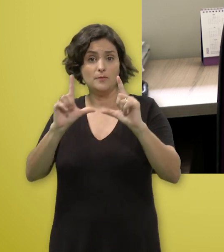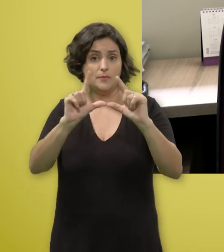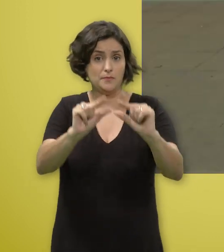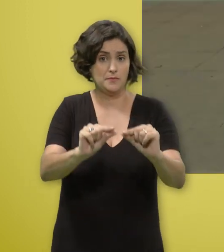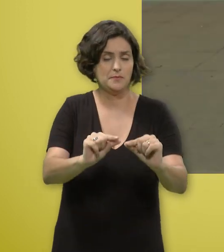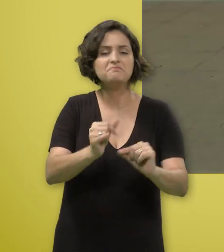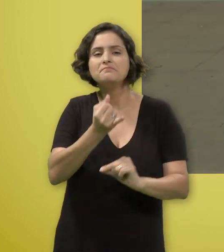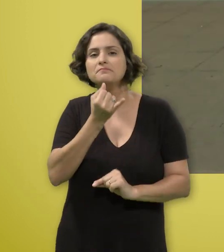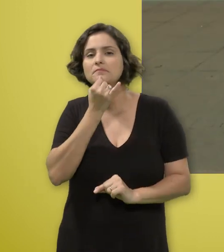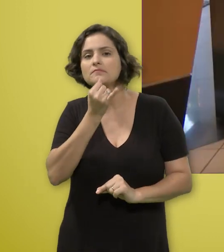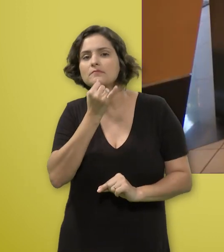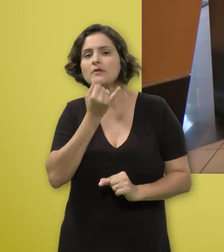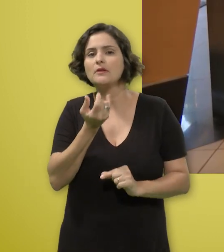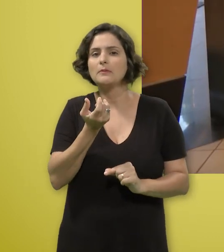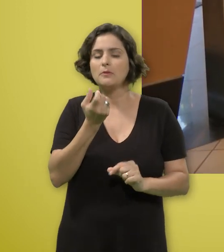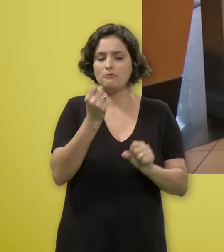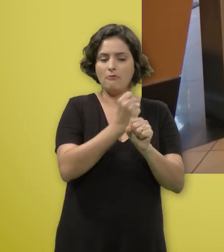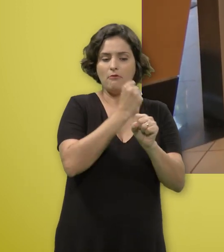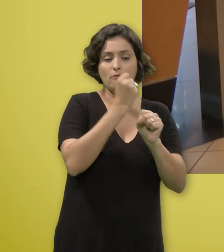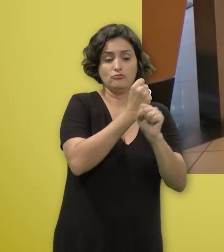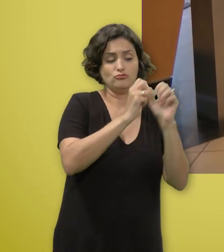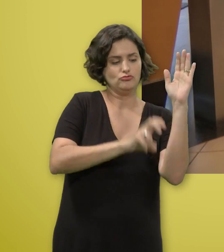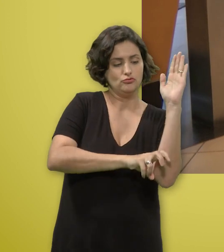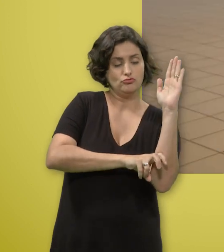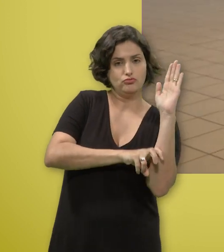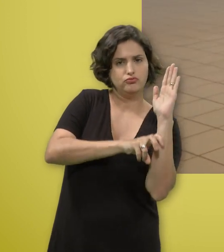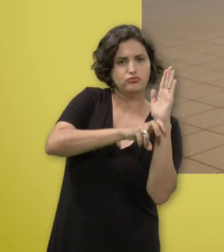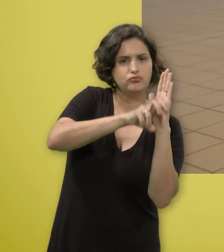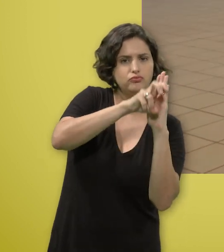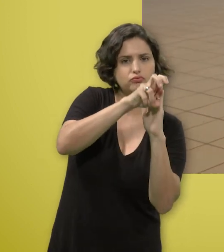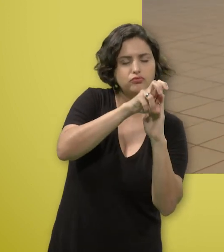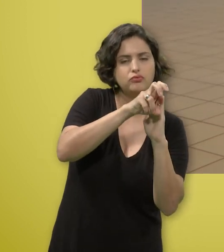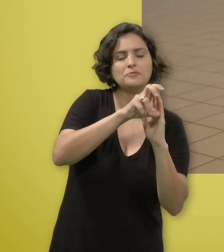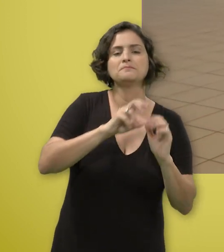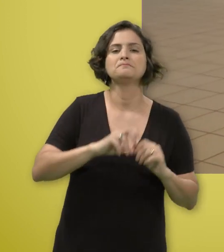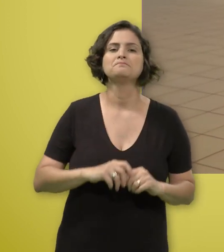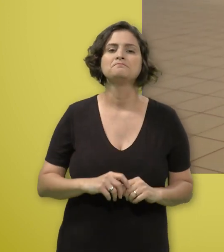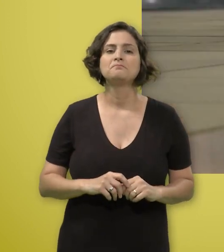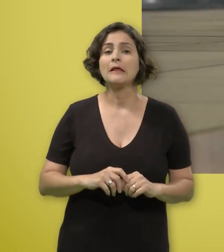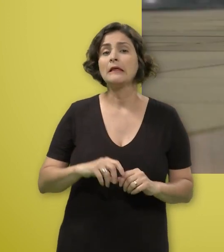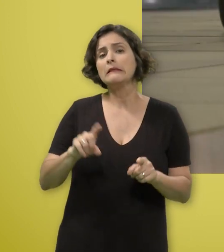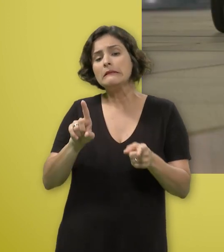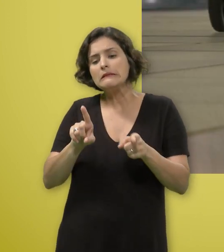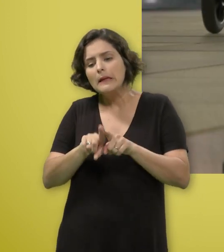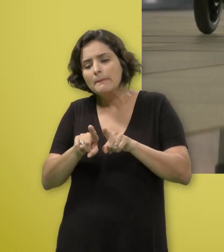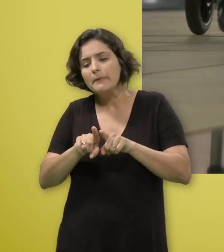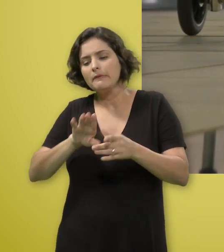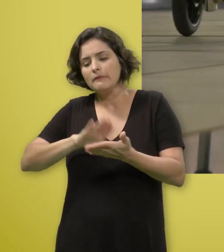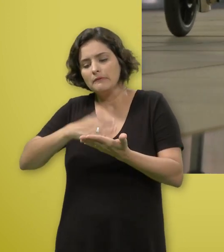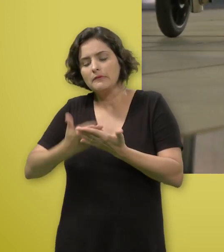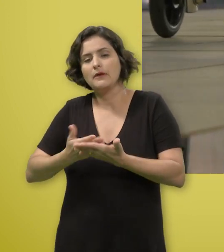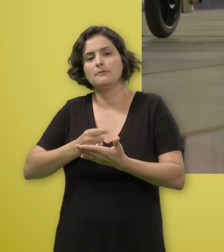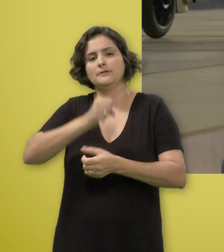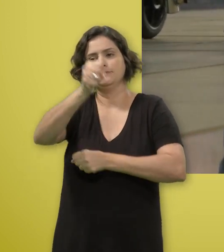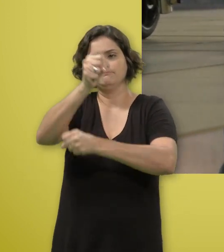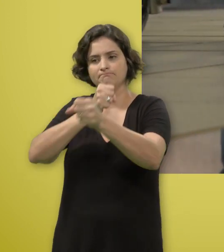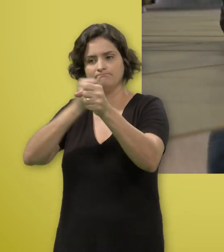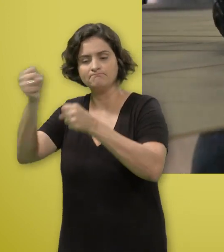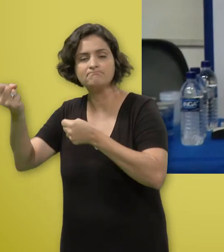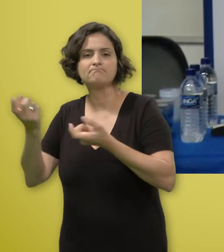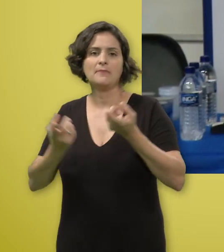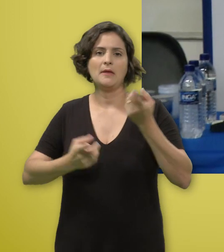ações e serviços que vão diminuir as barreiras, tanto arquitetônicas, nas